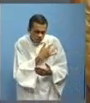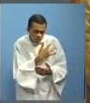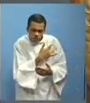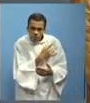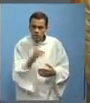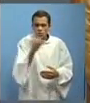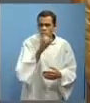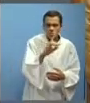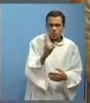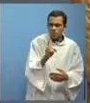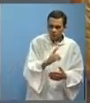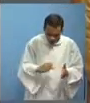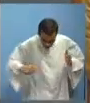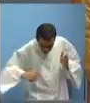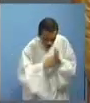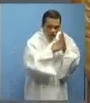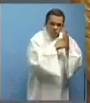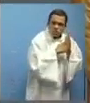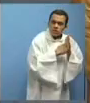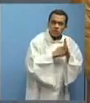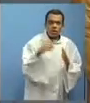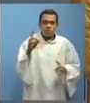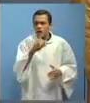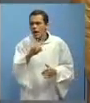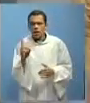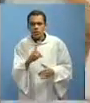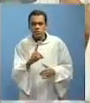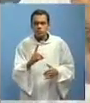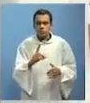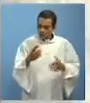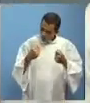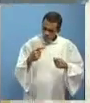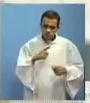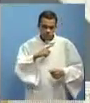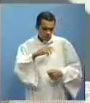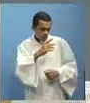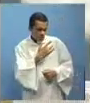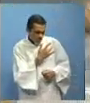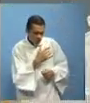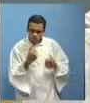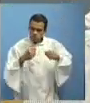absurdo, abestalhado, de fazer a sua família se condenar eternamente nessa e na outra vida.